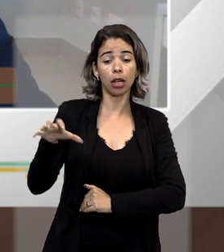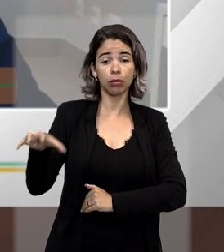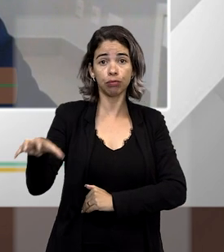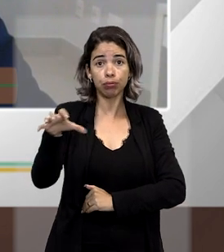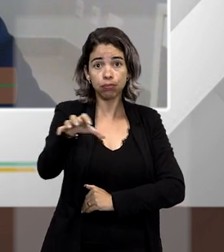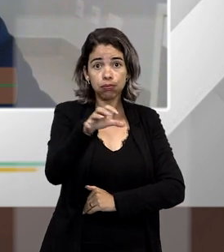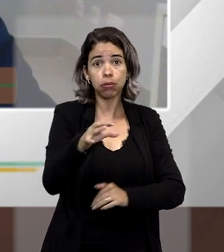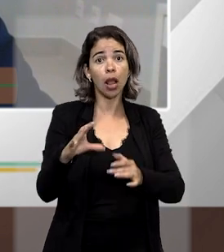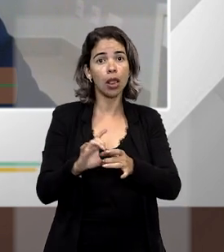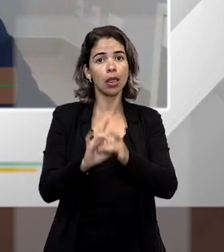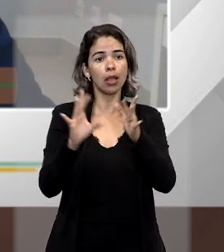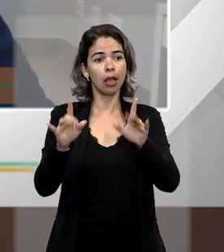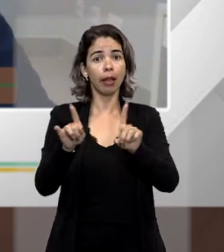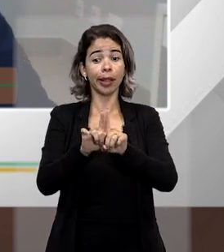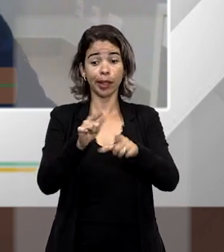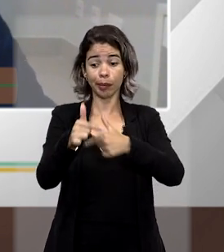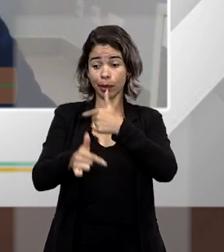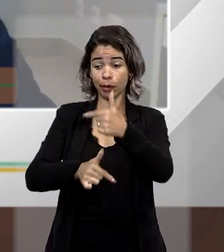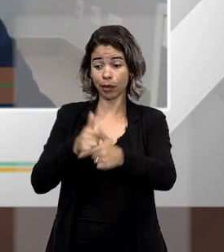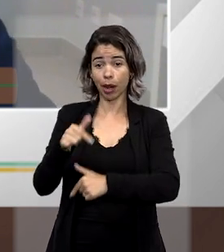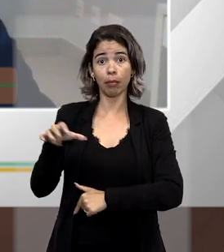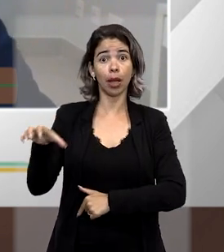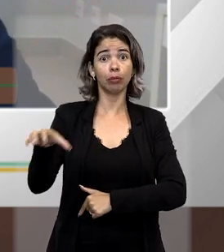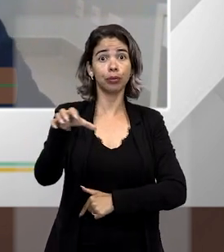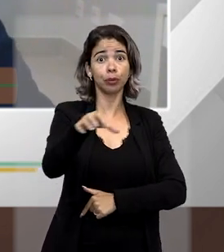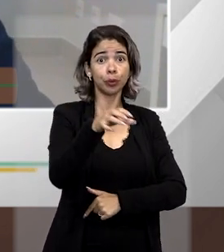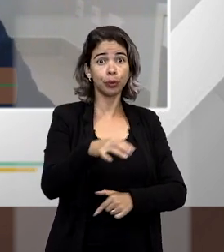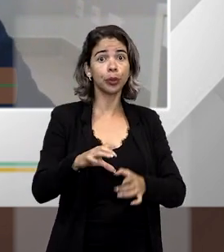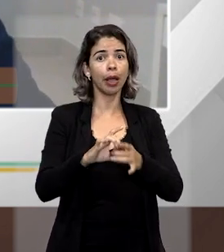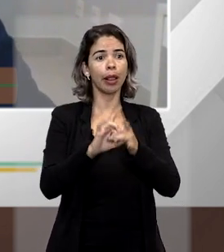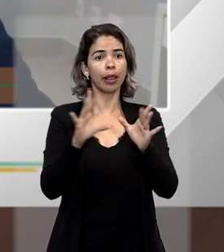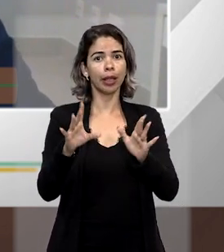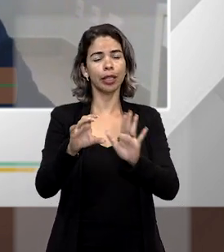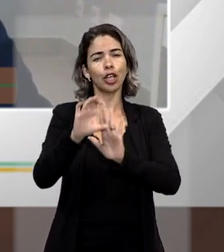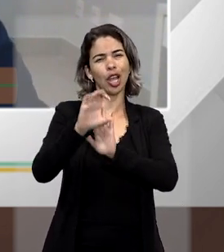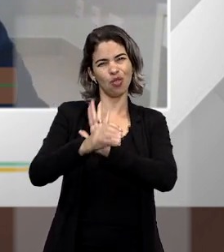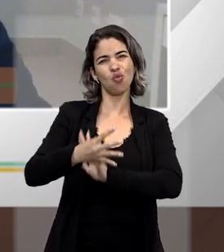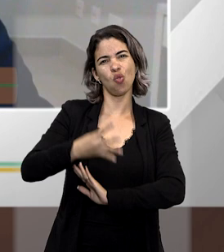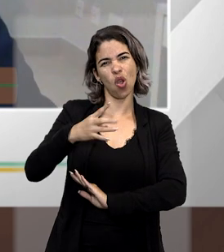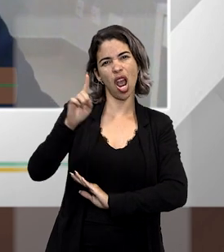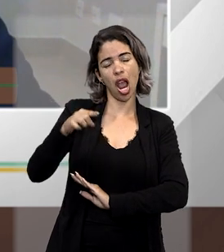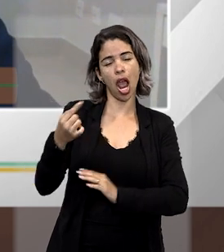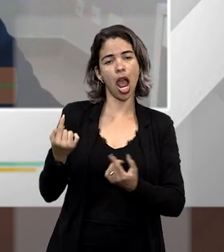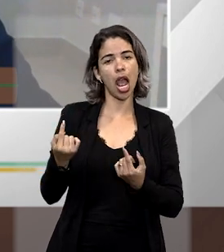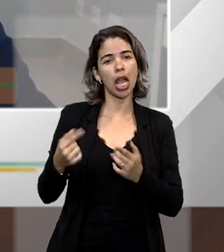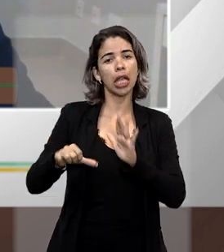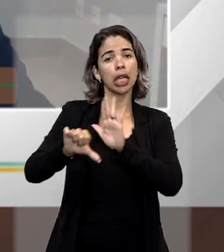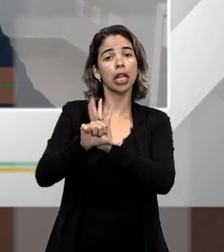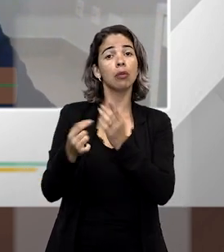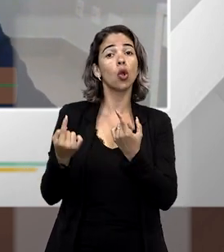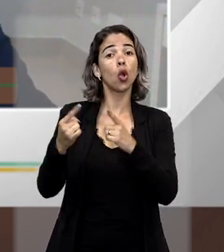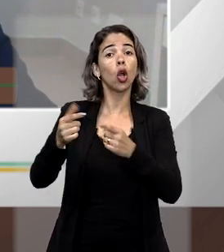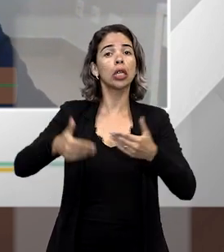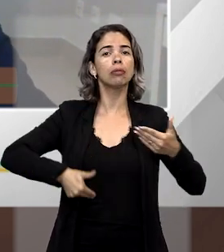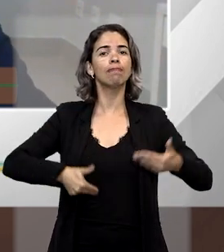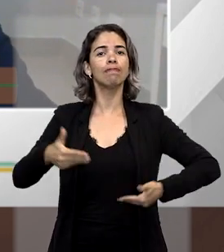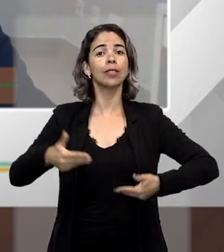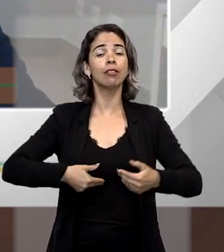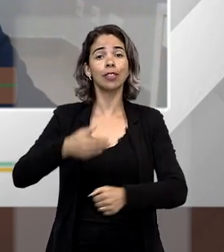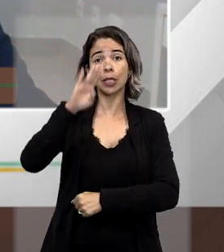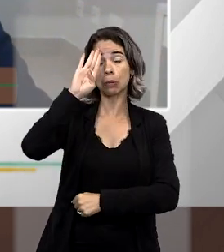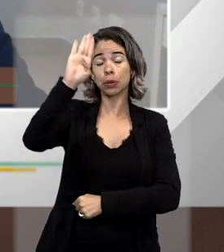democráticas, contra o funcionamento das instituições democráticas, e o capítulo 4 dos crimes contra o funcionamento dos serviços